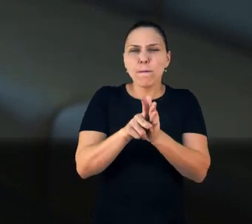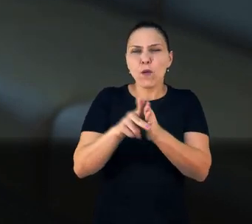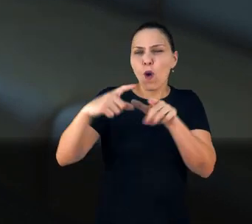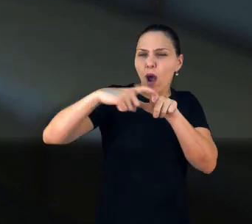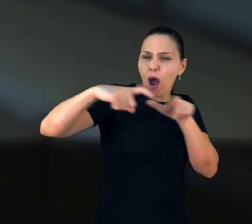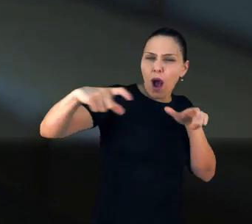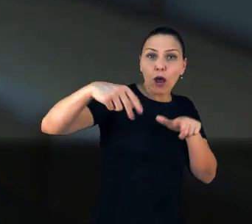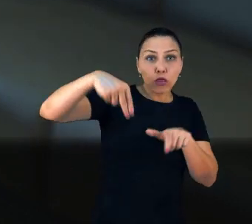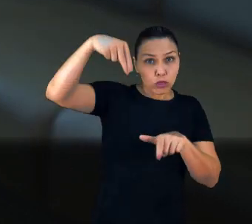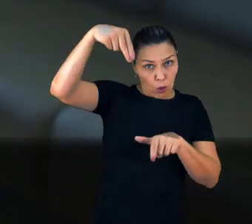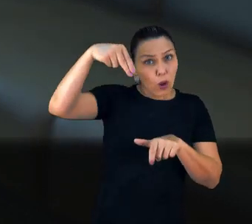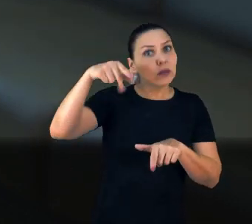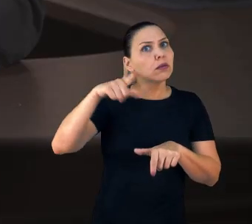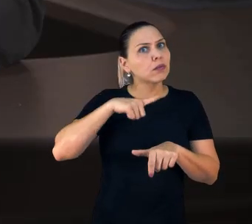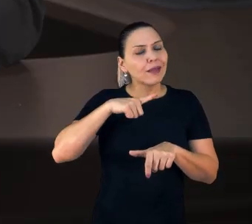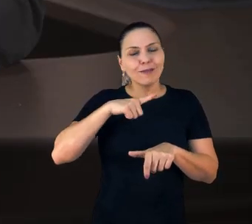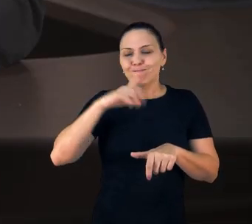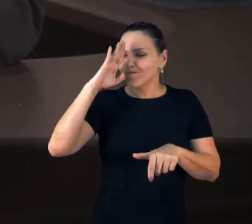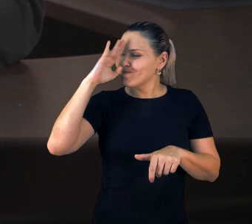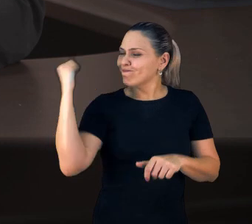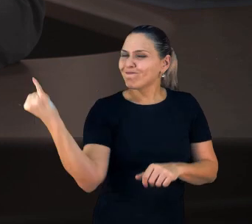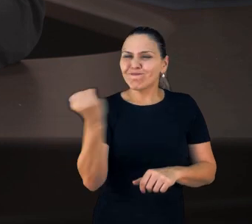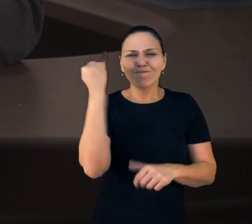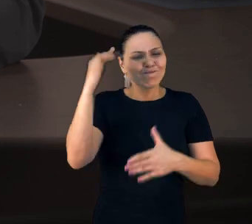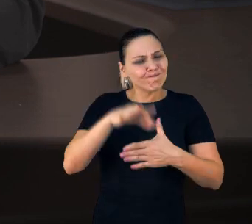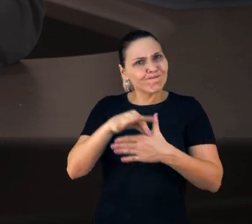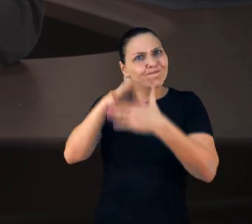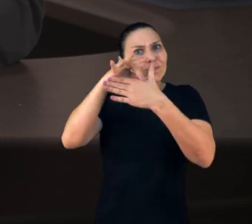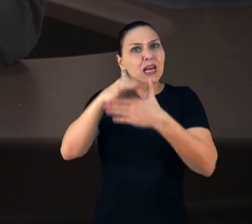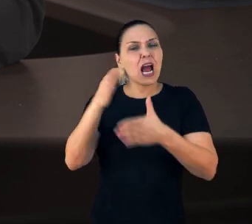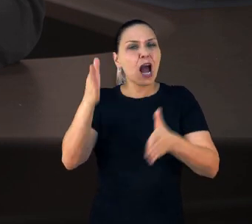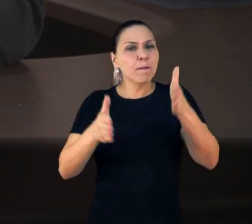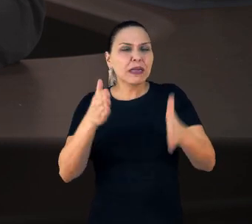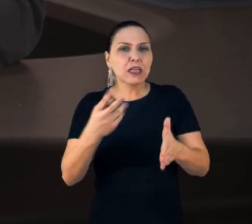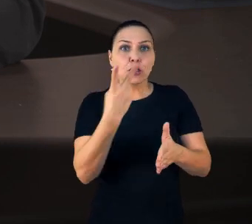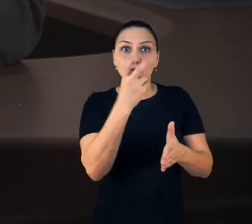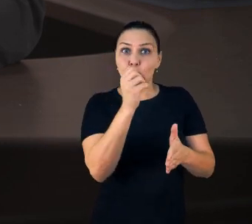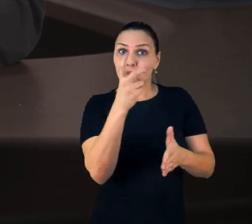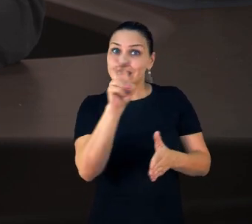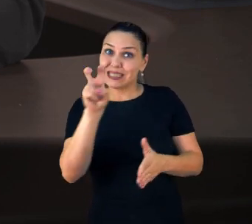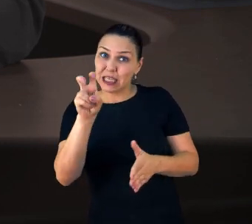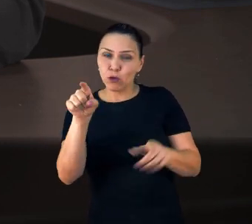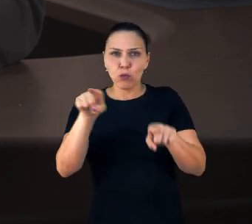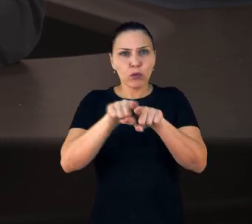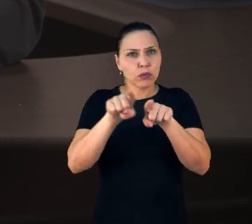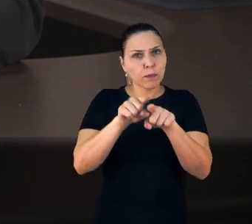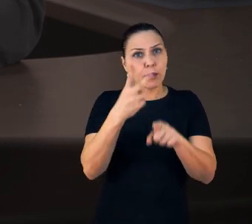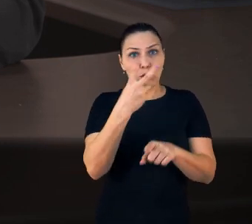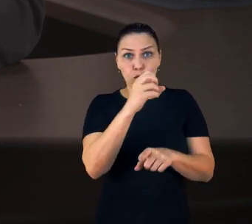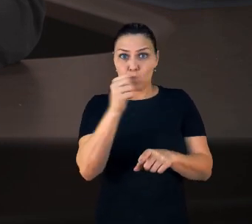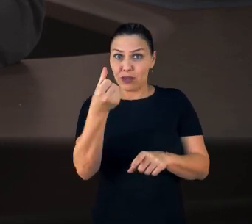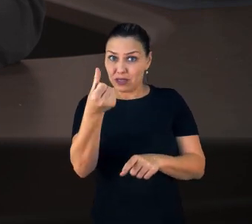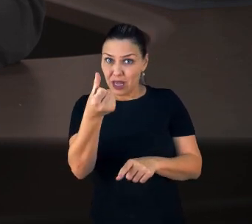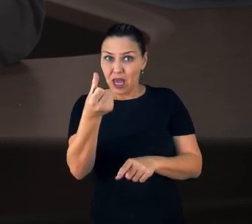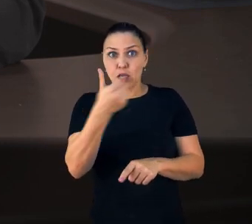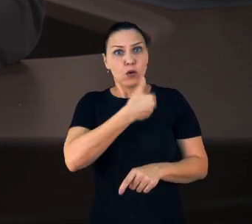pelo Arco Norte, tem um grande protagonismo. Então, a partir de 2005, 2006, o governo entendeu